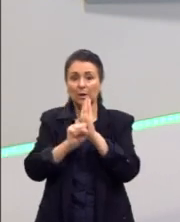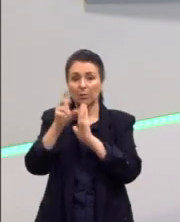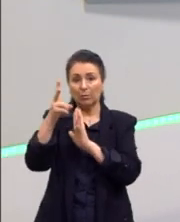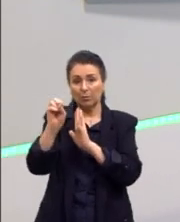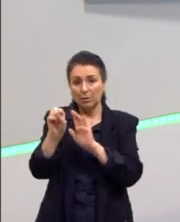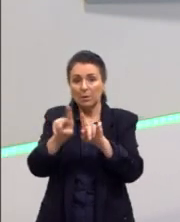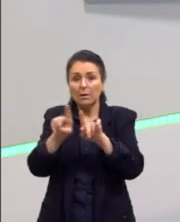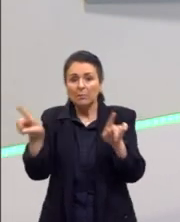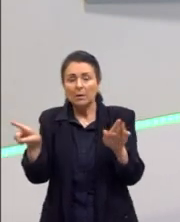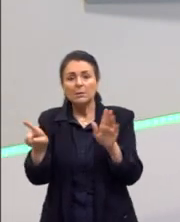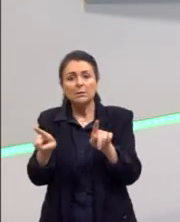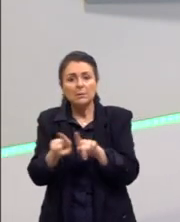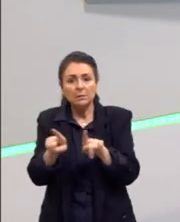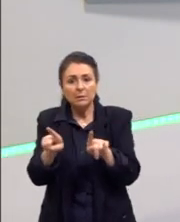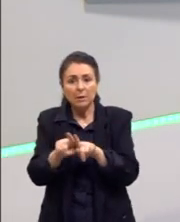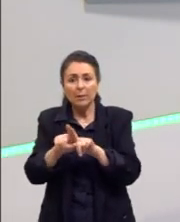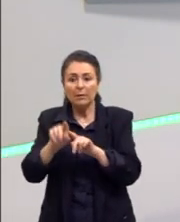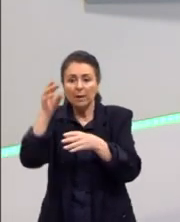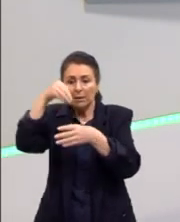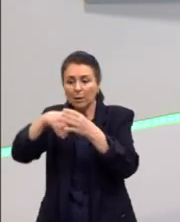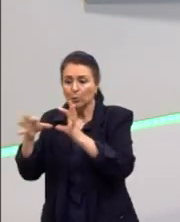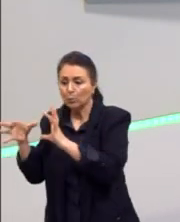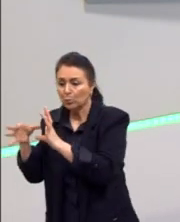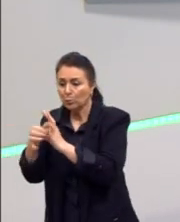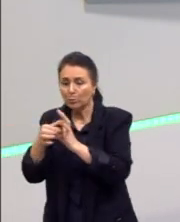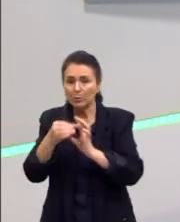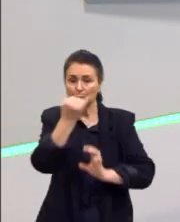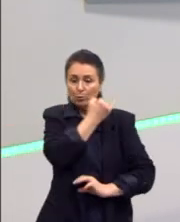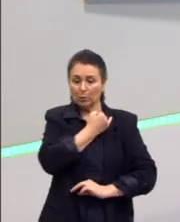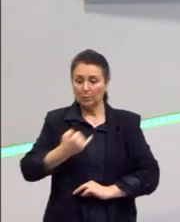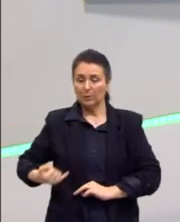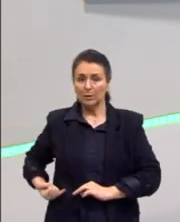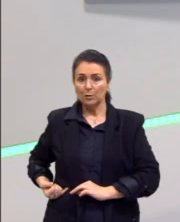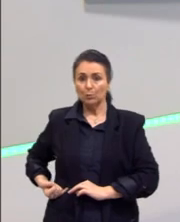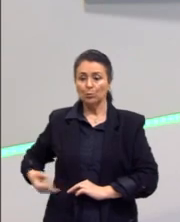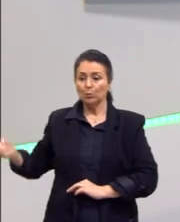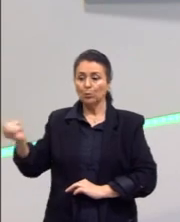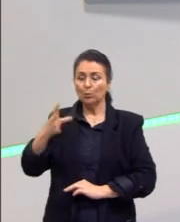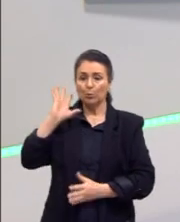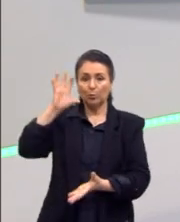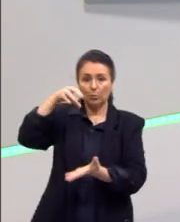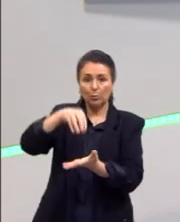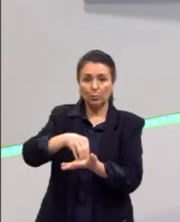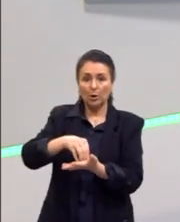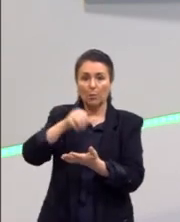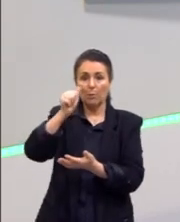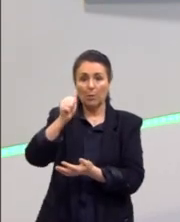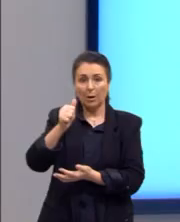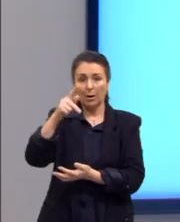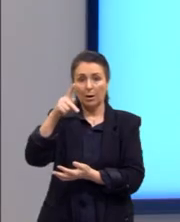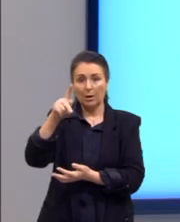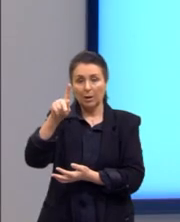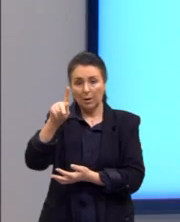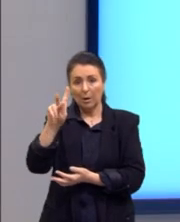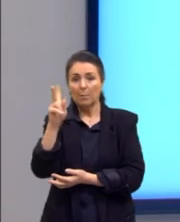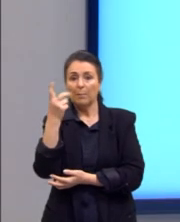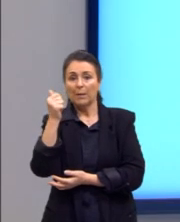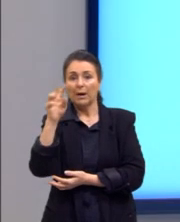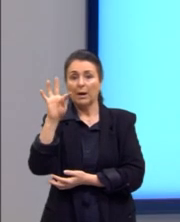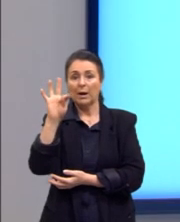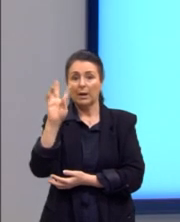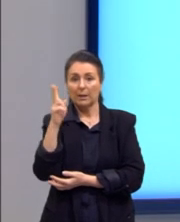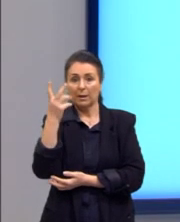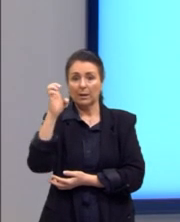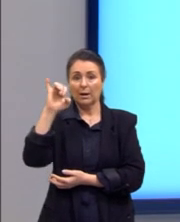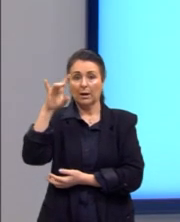mas que também vem desse contexto do imperialismo e do neocolonialismo. A gente está falando do apartheid. Então, leis que as pessoas